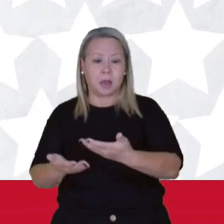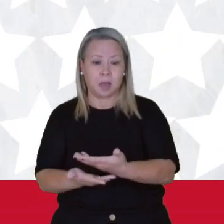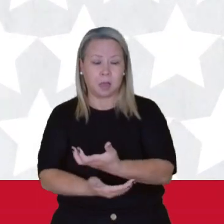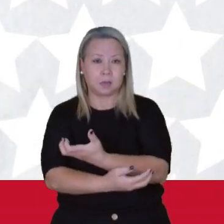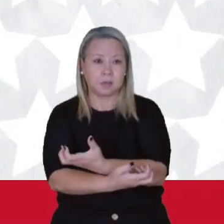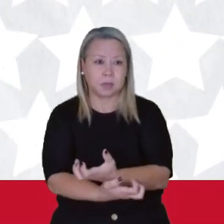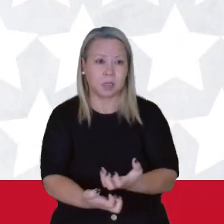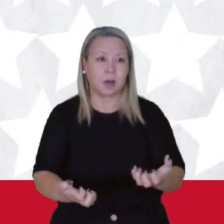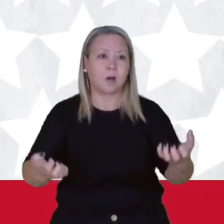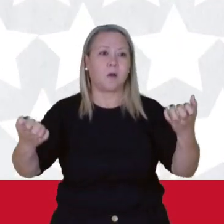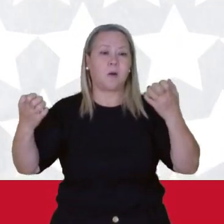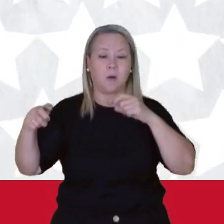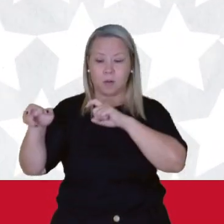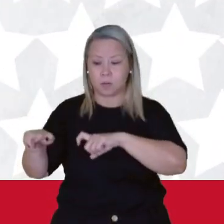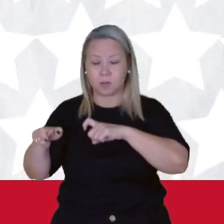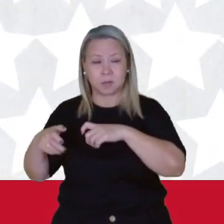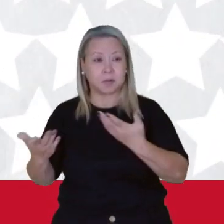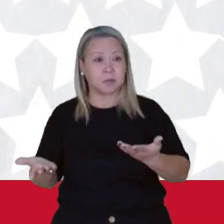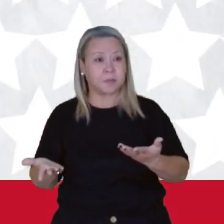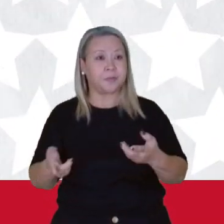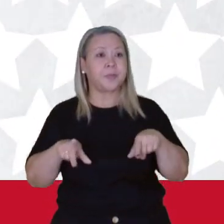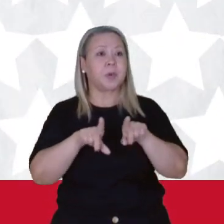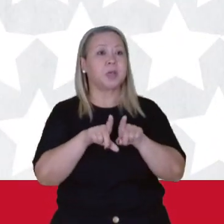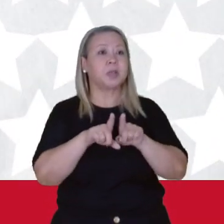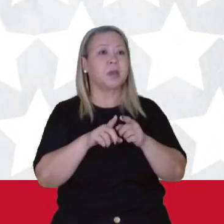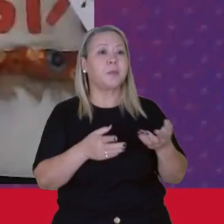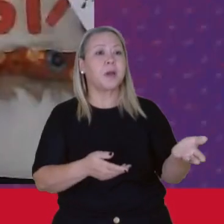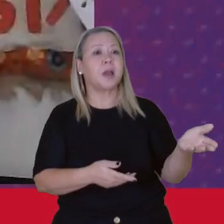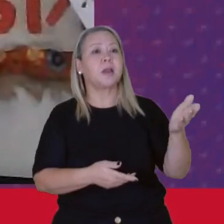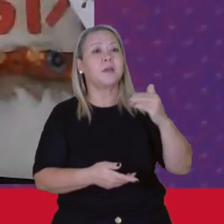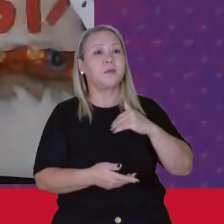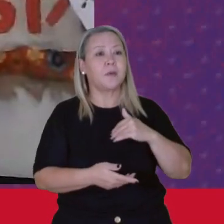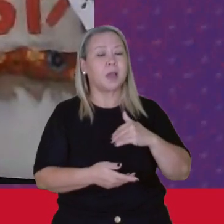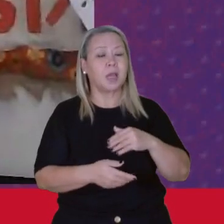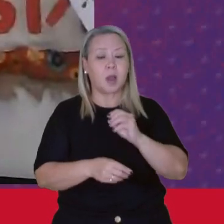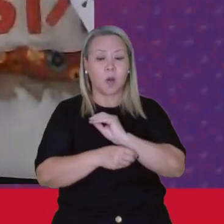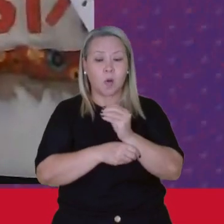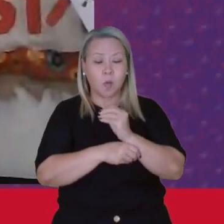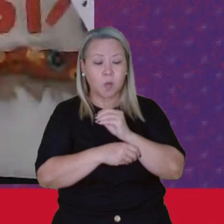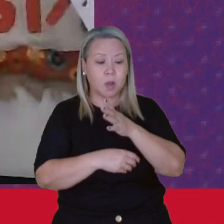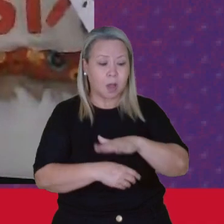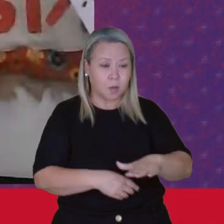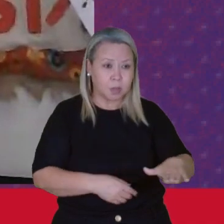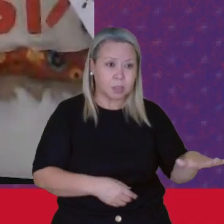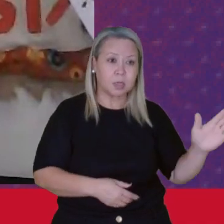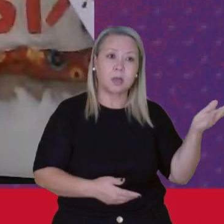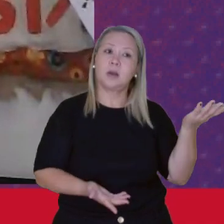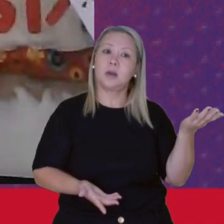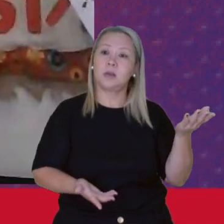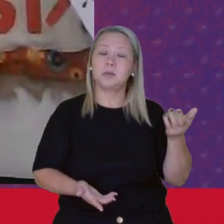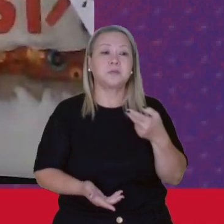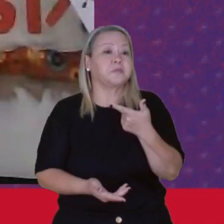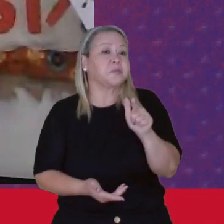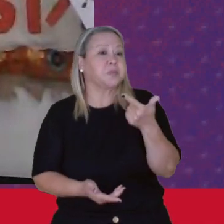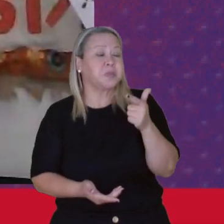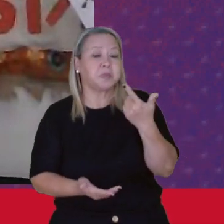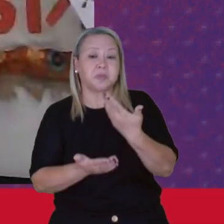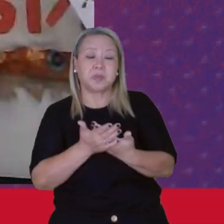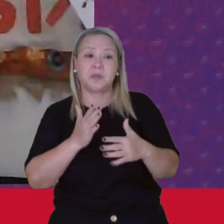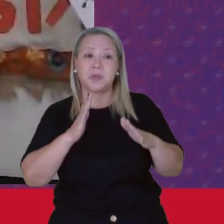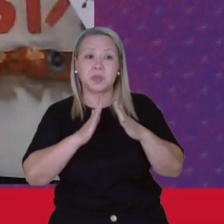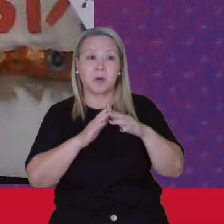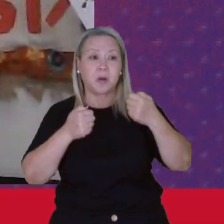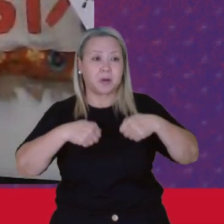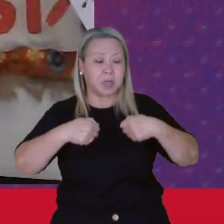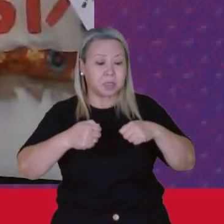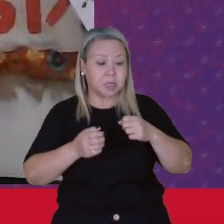roçado No entanto Também sobreveio O cuidado Com as crianças Que deixou De ter acesso Escolar A necessidade